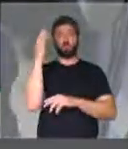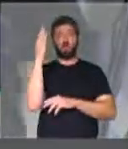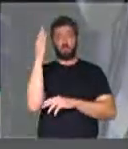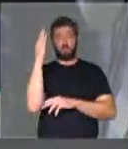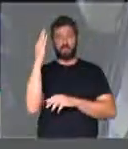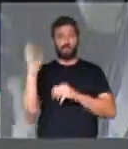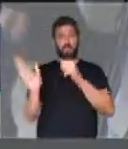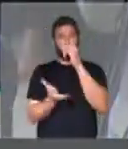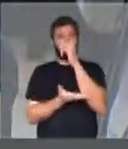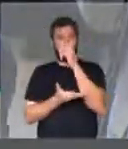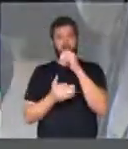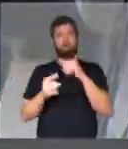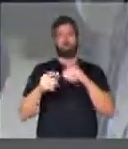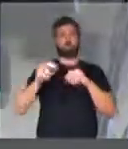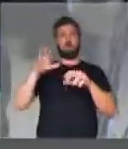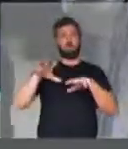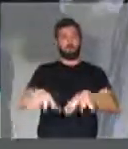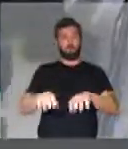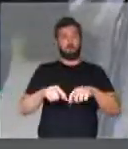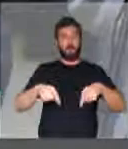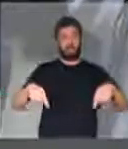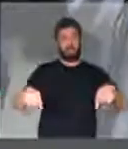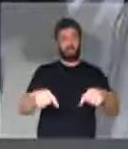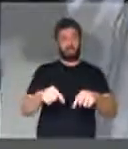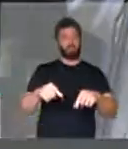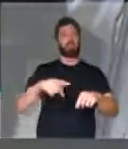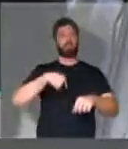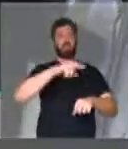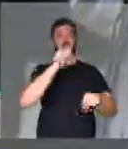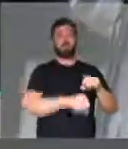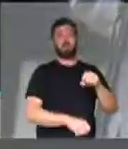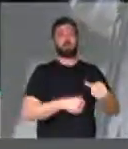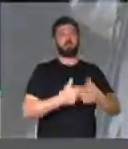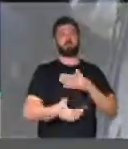grileiros, assassinam e fica por isso mesmo. Minha solidariedade.